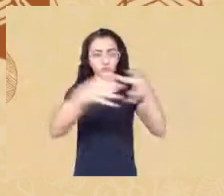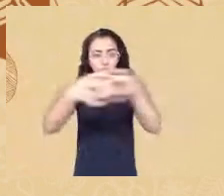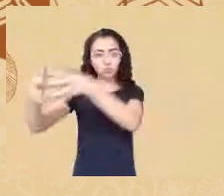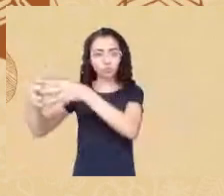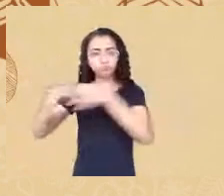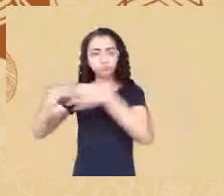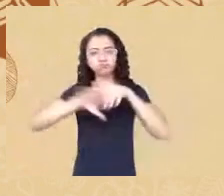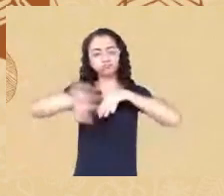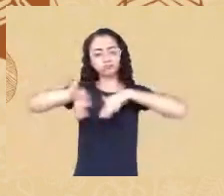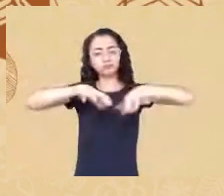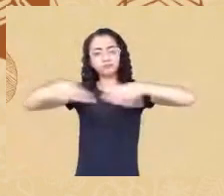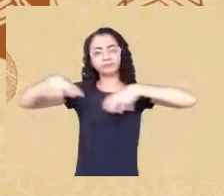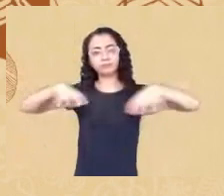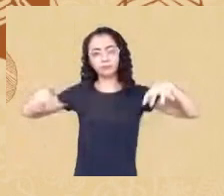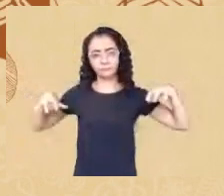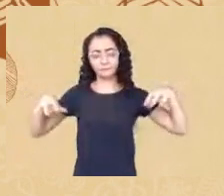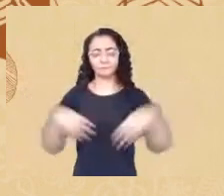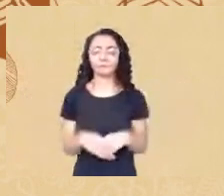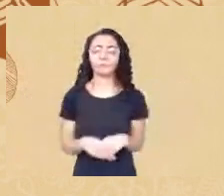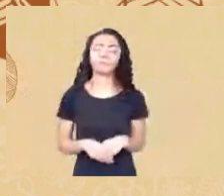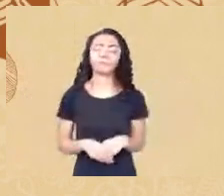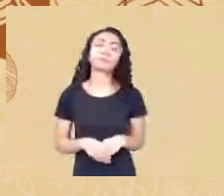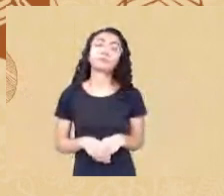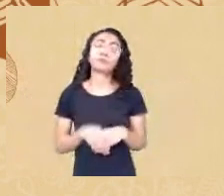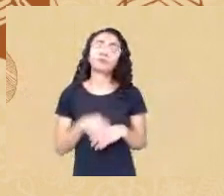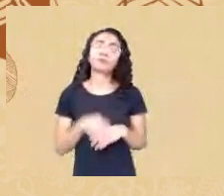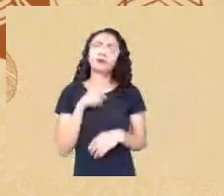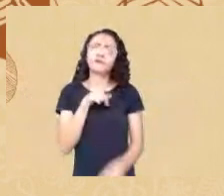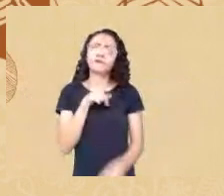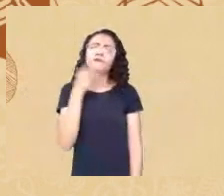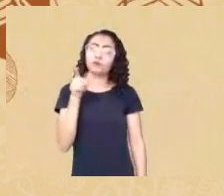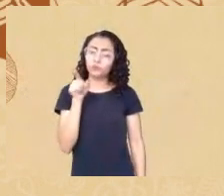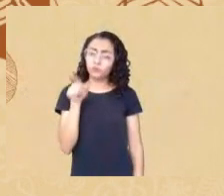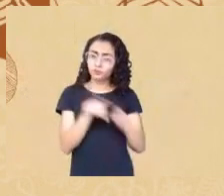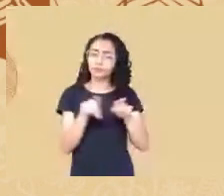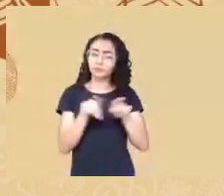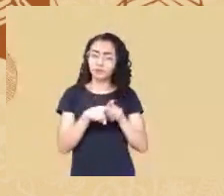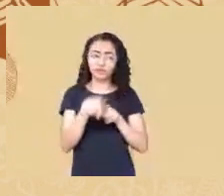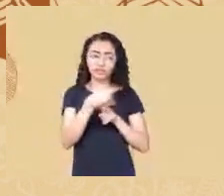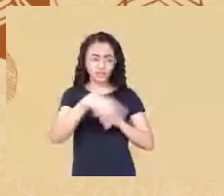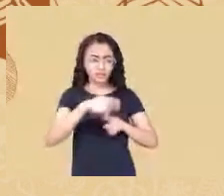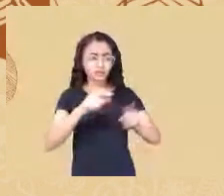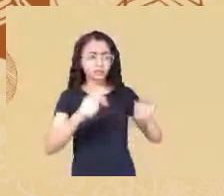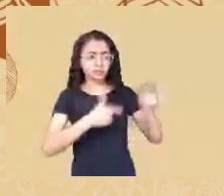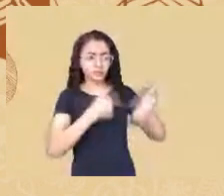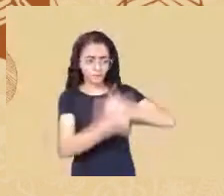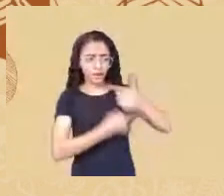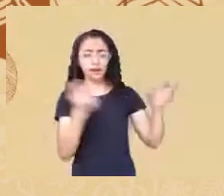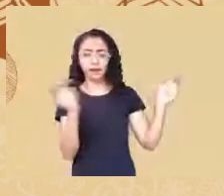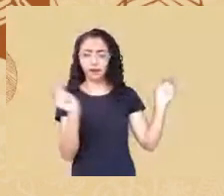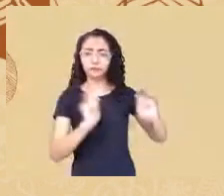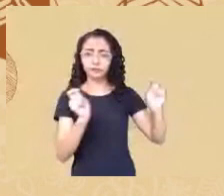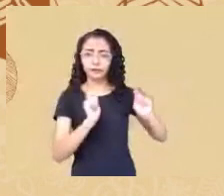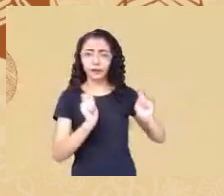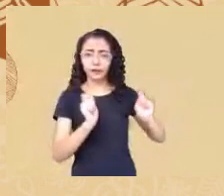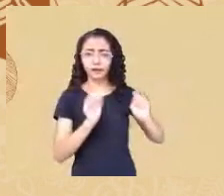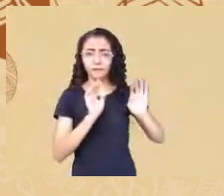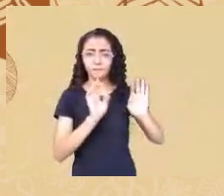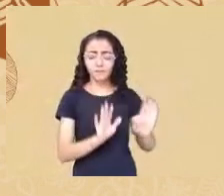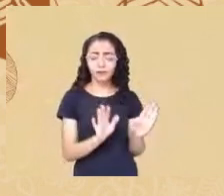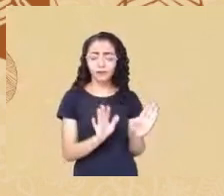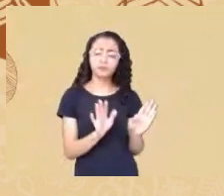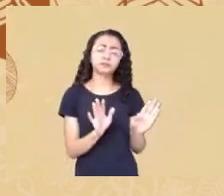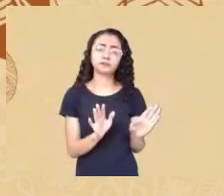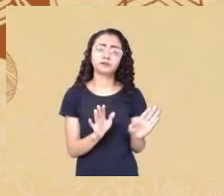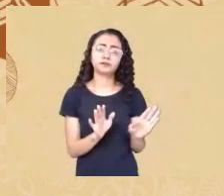disse também que para trabalhar eles serviriam mas do ponto de vista da eugenia eles eram altamente um problema grande